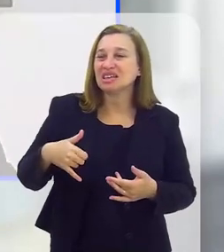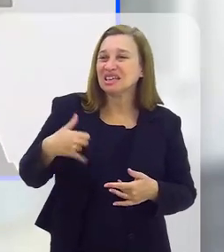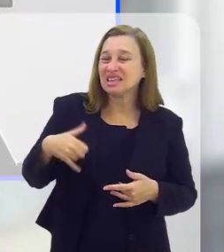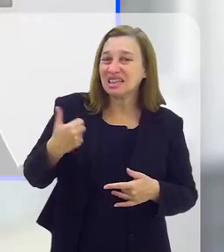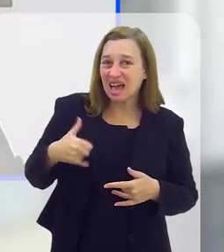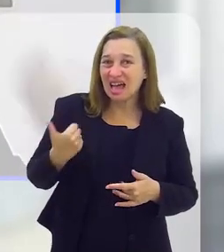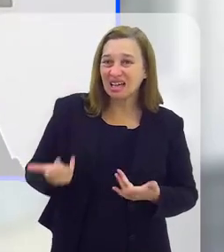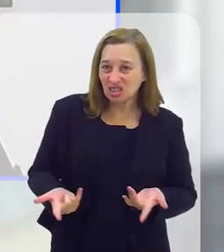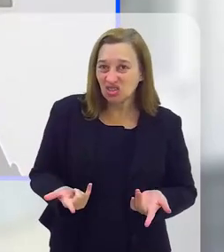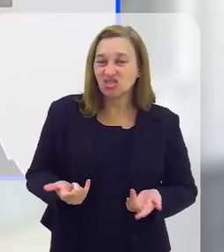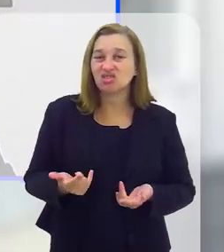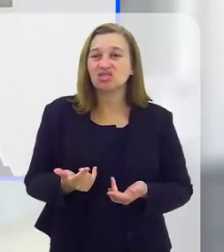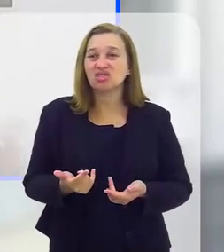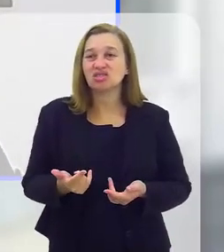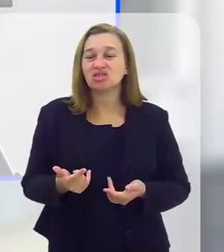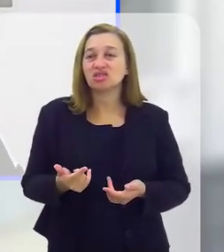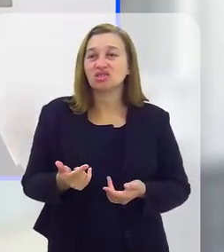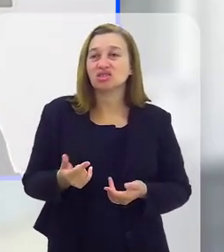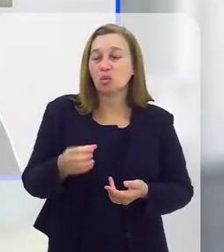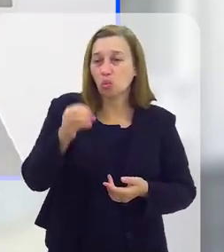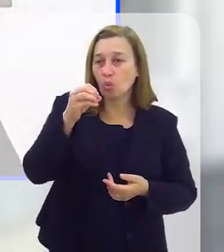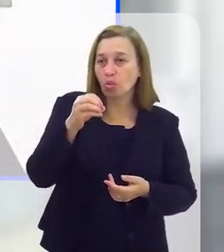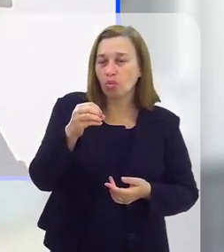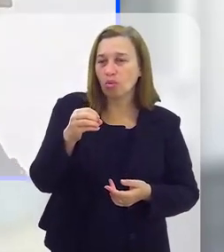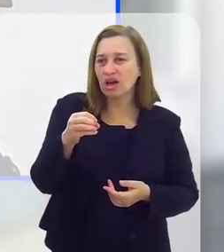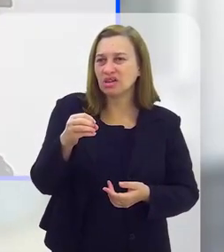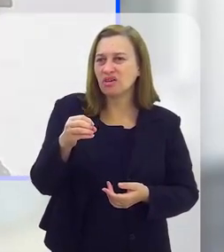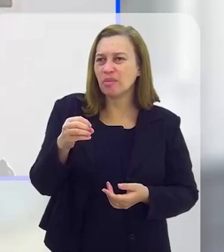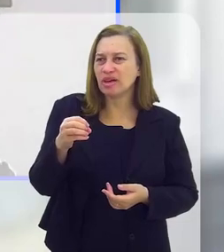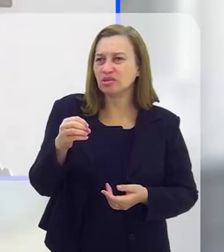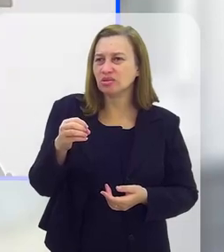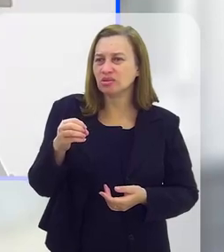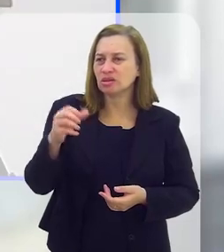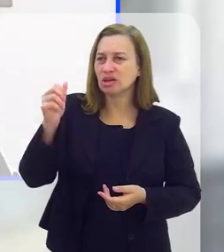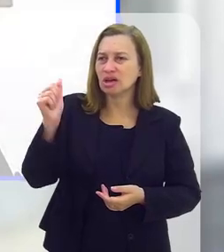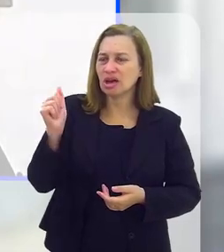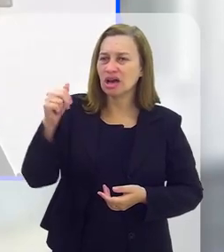eles... A maioria que chega tem muito analfabeto.